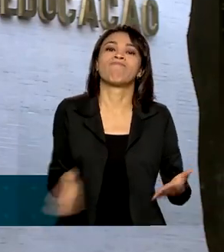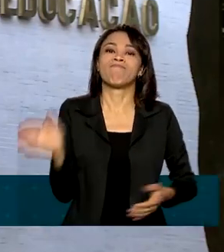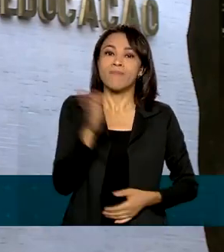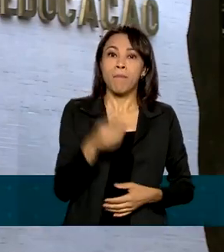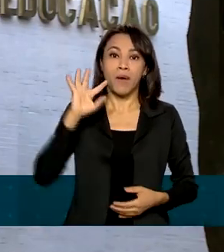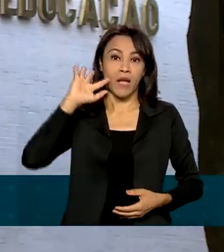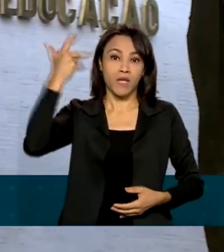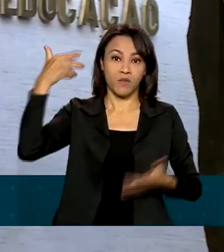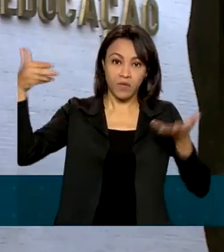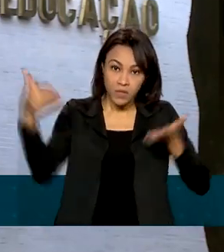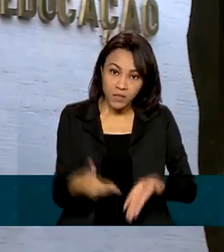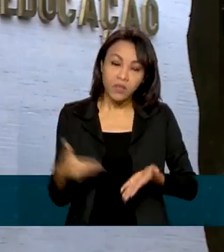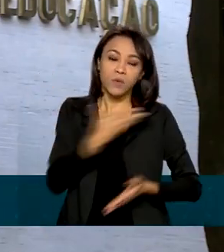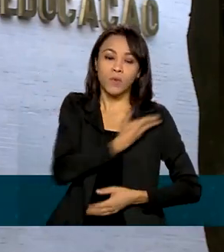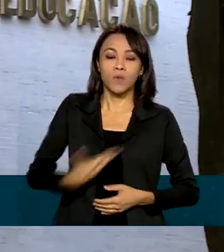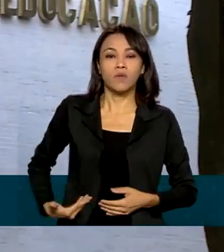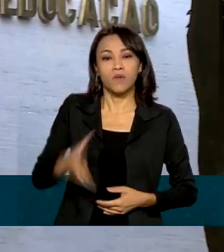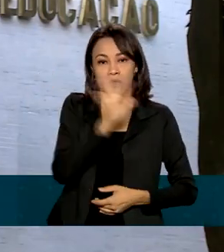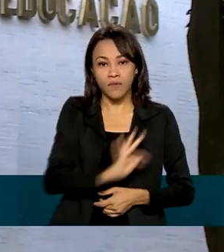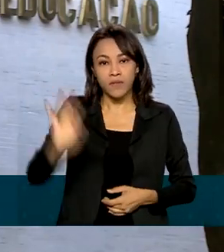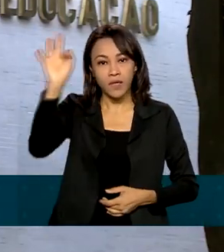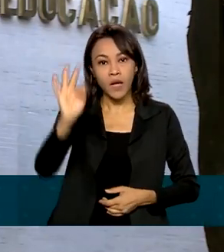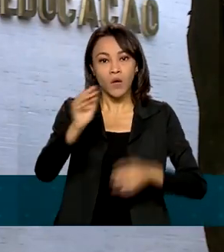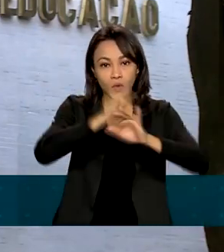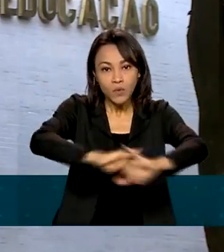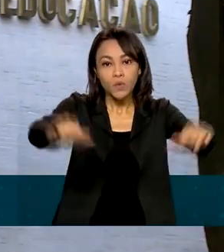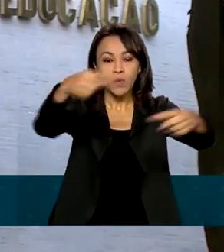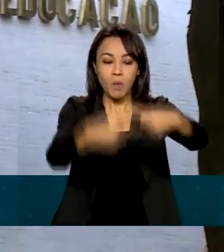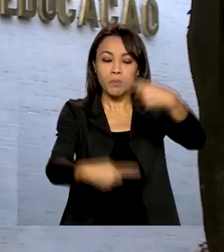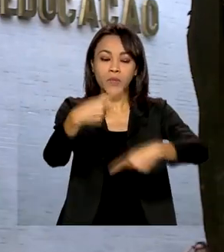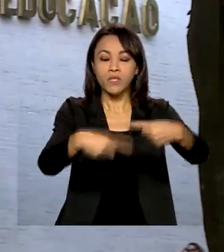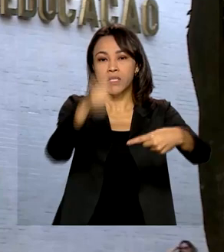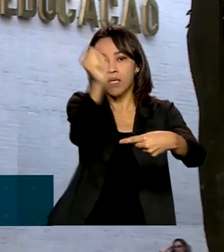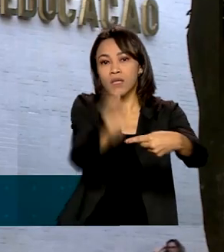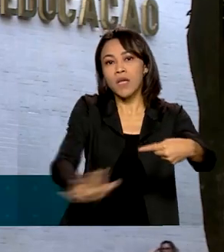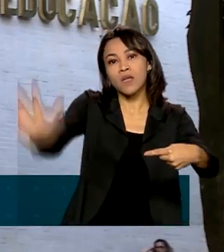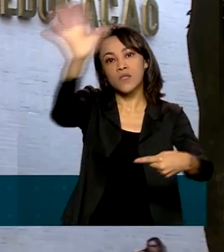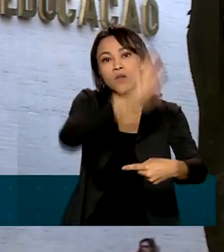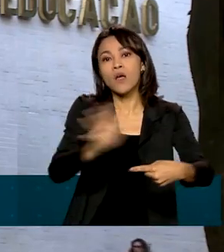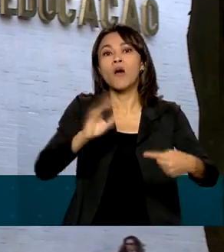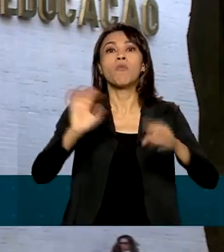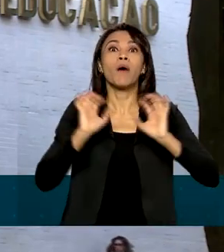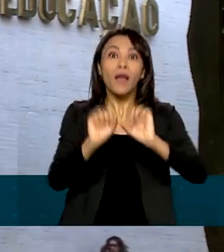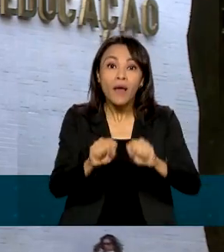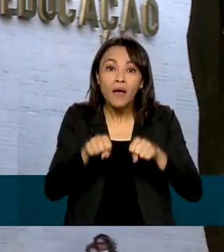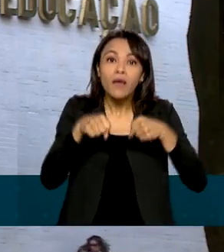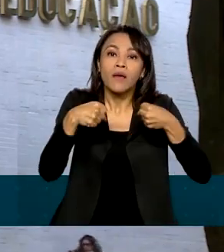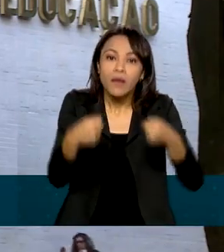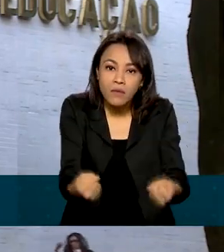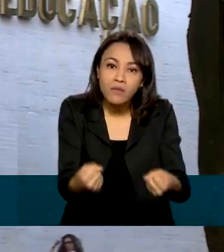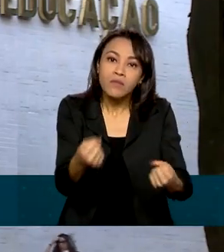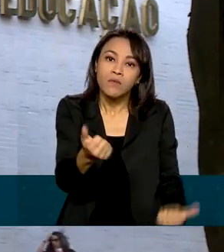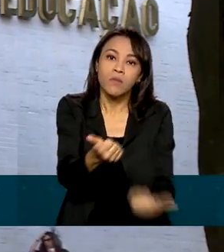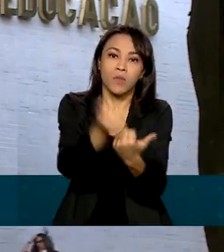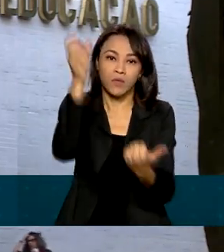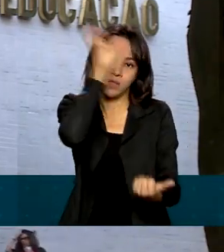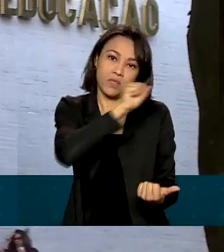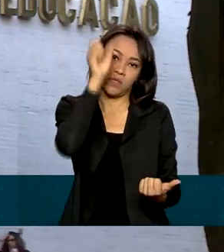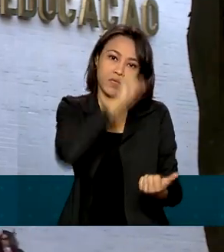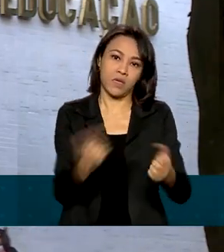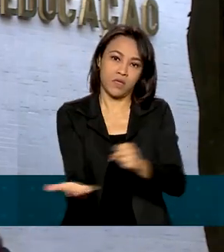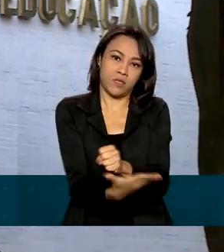o governo federal instituiu a Política Nacional para a Recuperação das Aprendizagens na Educação Básica. A iniciativa